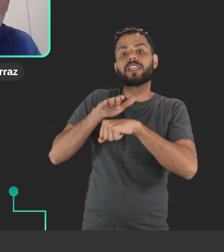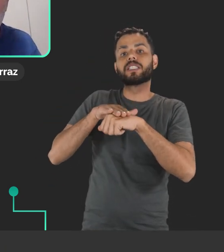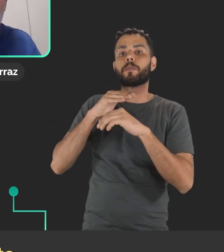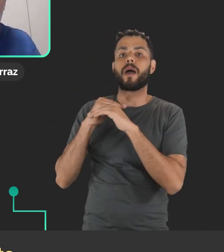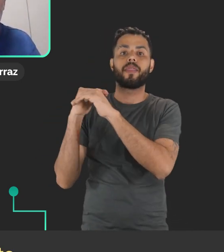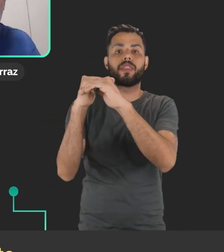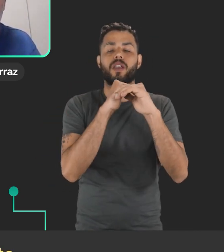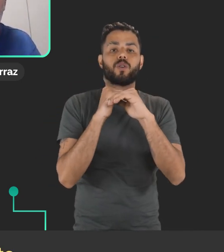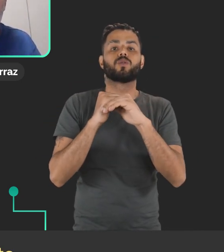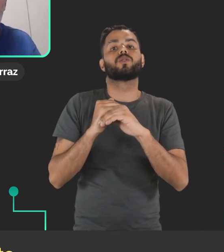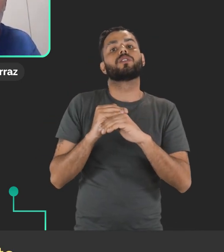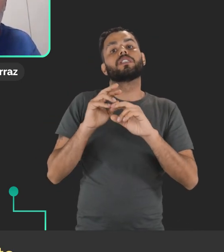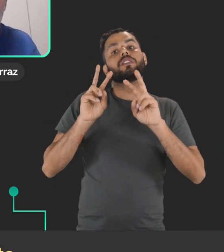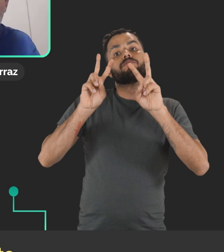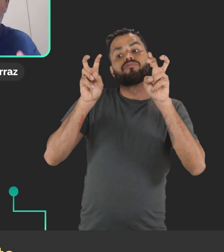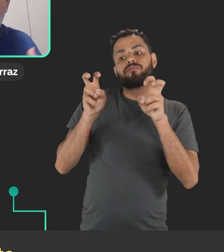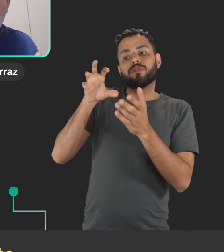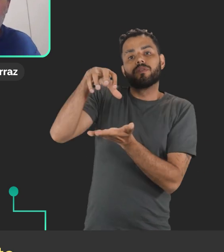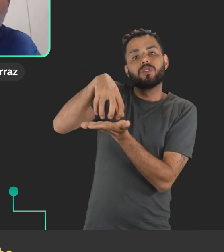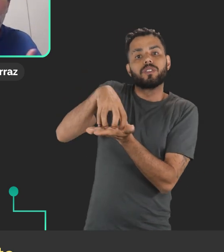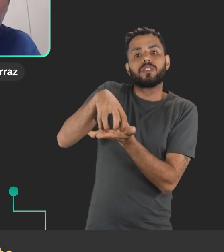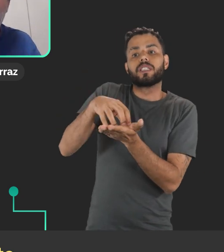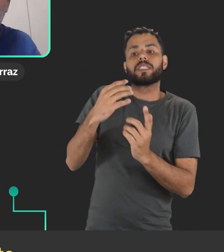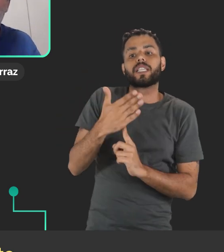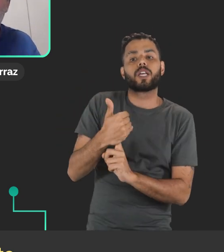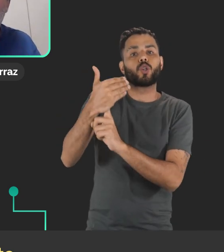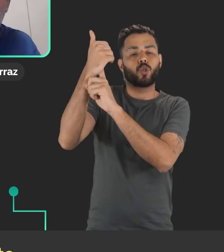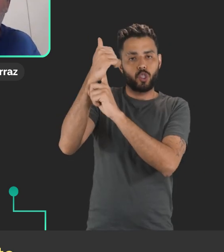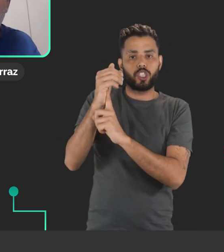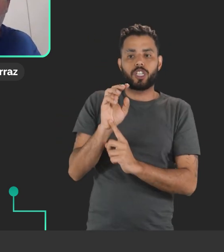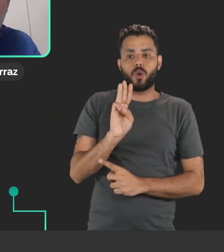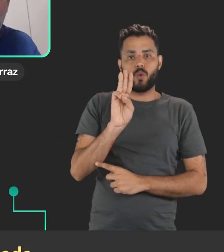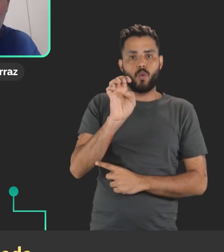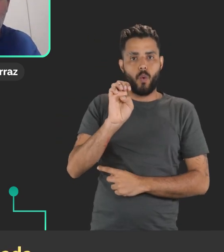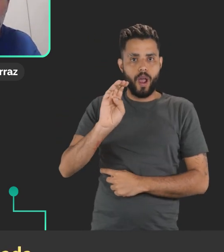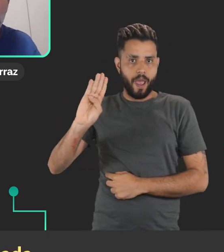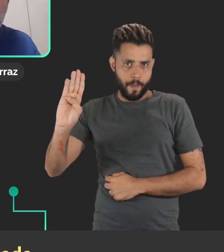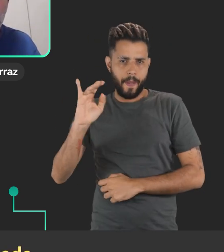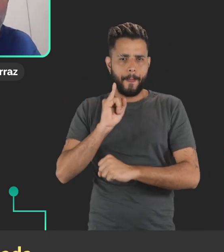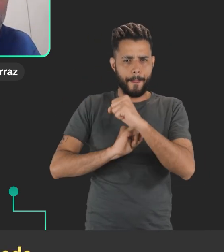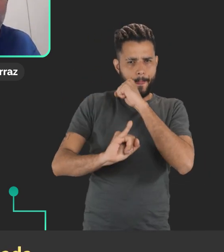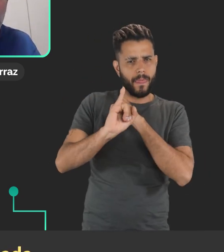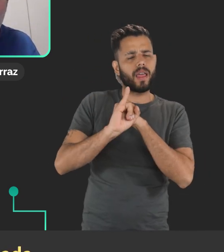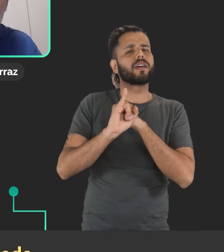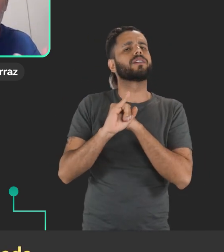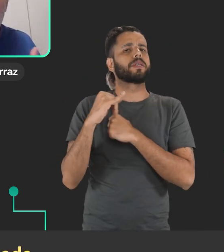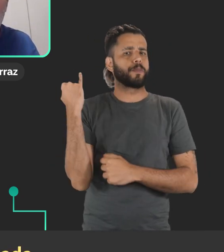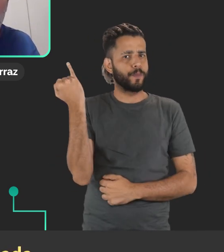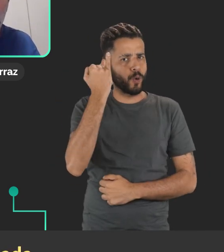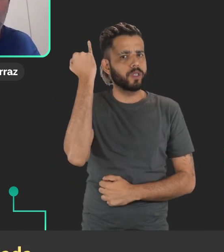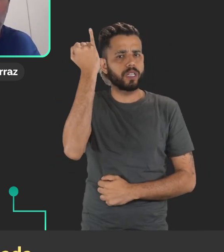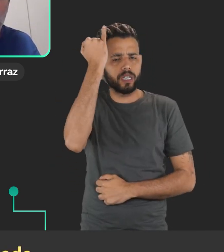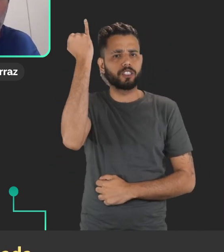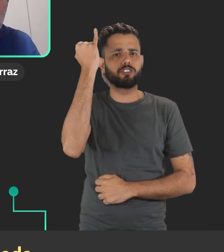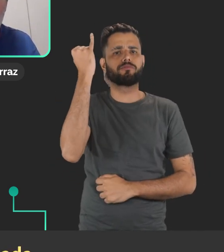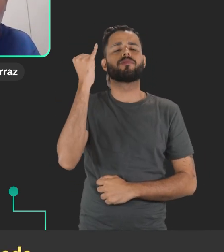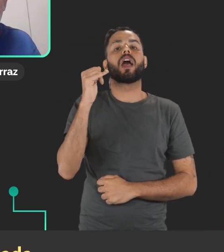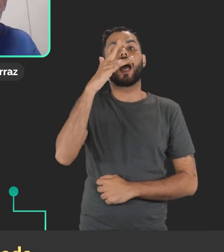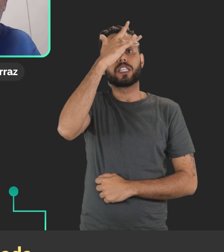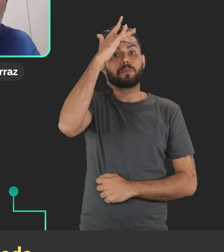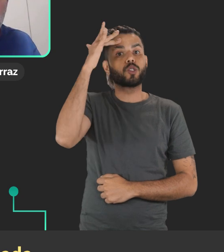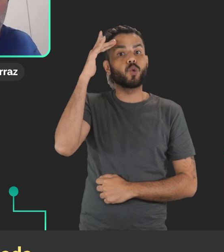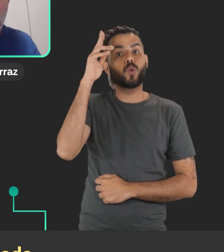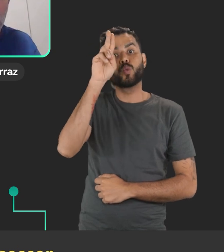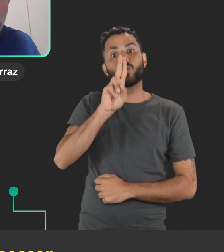de estudos sobre tecnologias web, pra gente poder lidar com essa camada importante da internet, que é a camada da web, que é onde estão